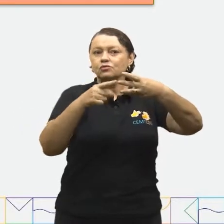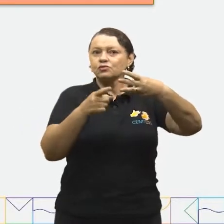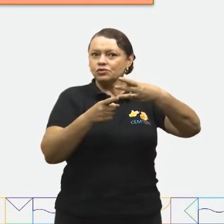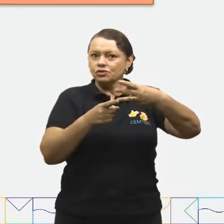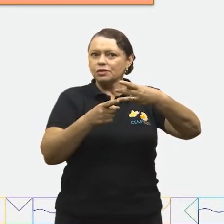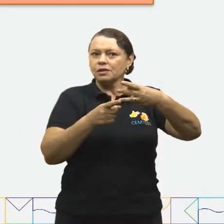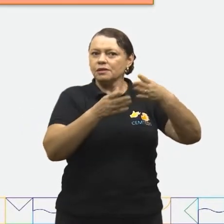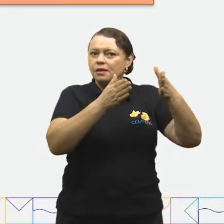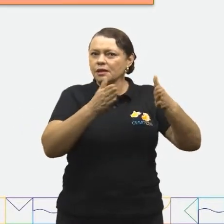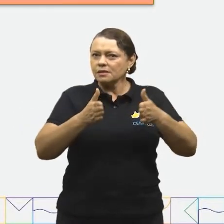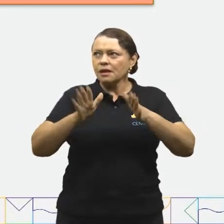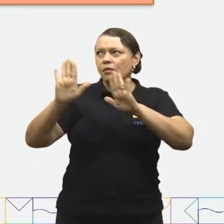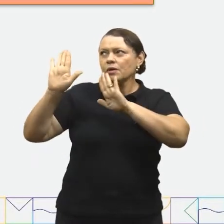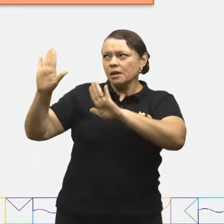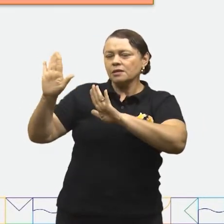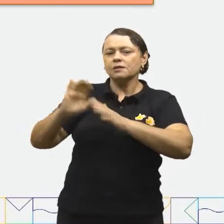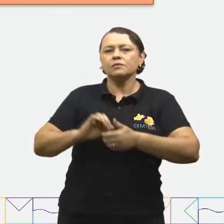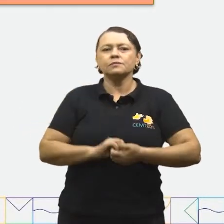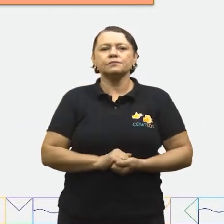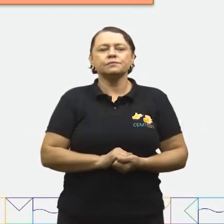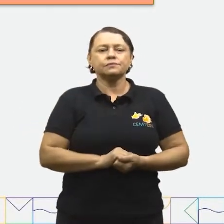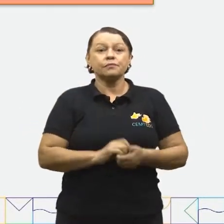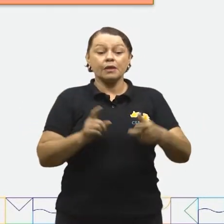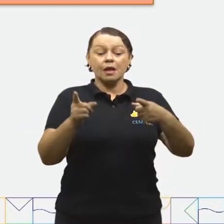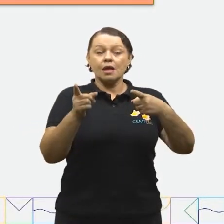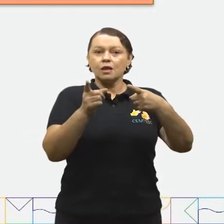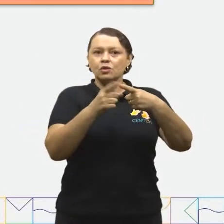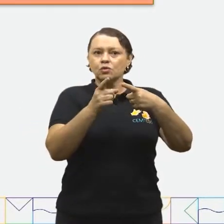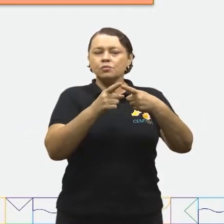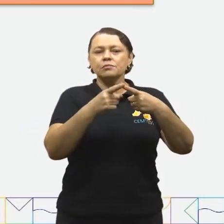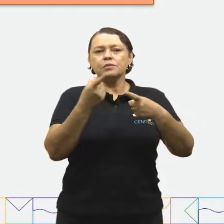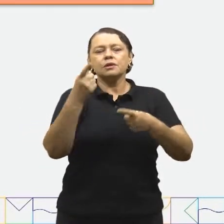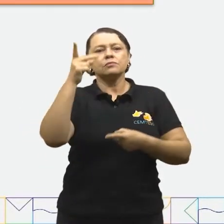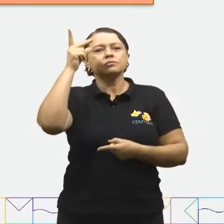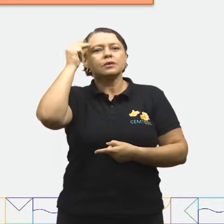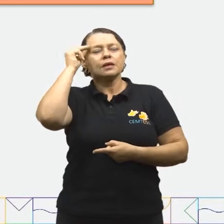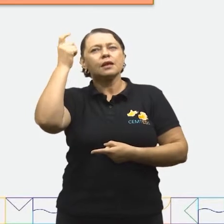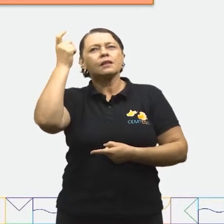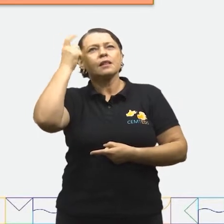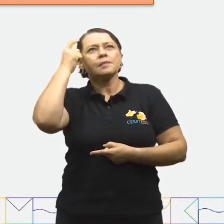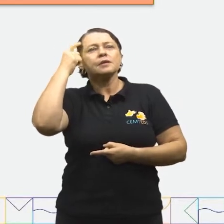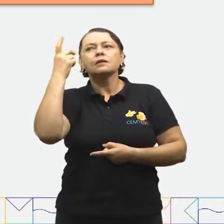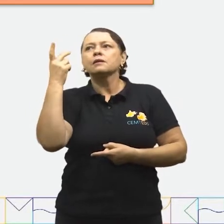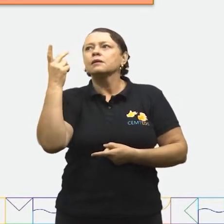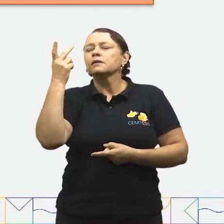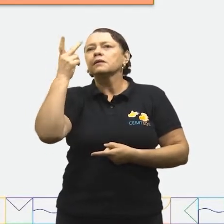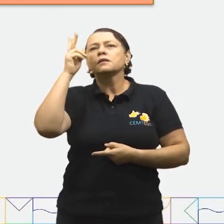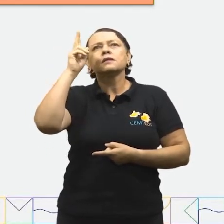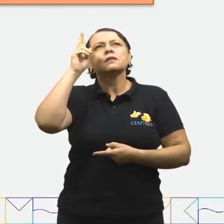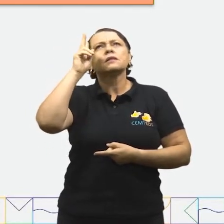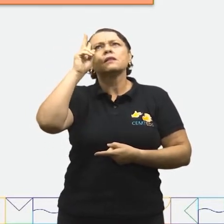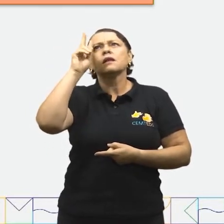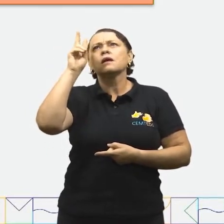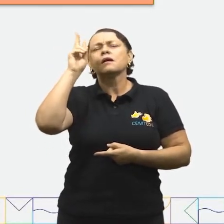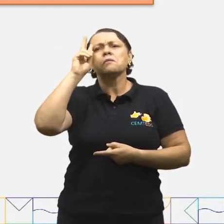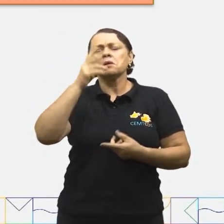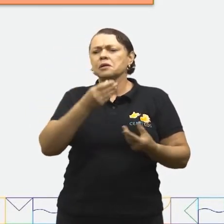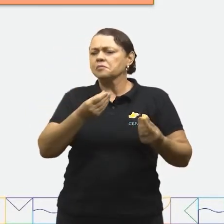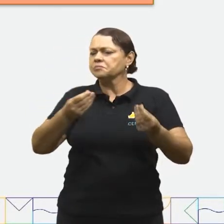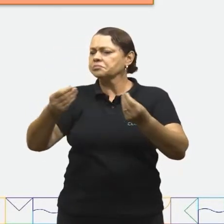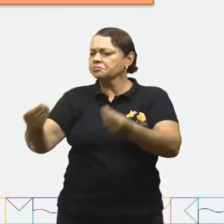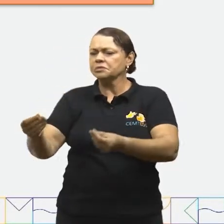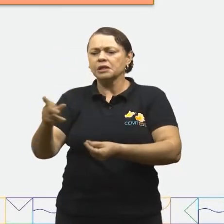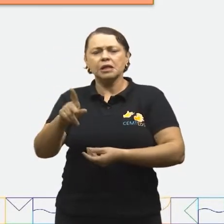na sequência que está. No primeiro, temos a Tainá pensando o seguinte. Não me lembro de ter entregado